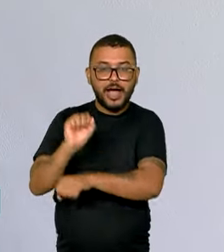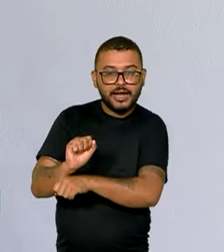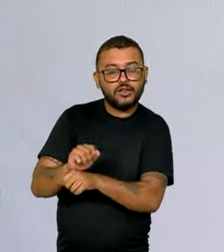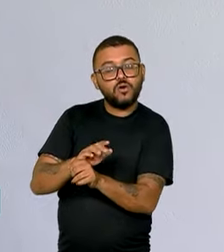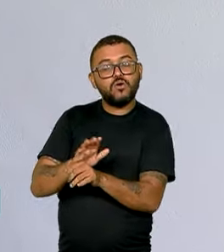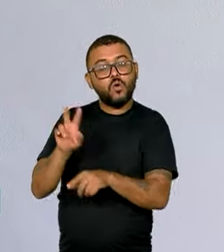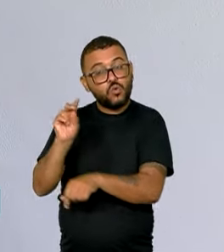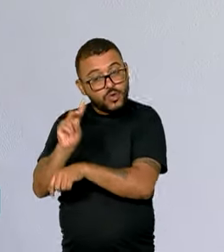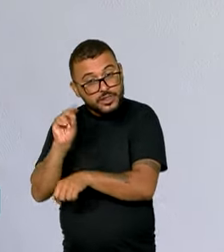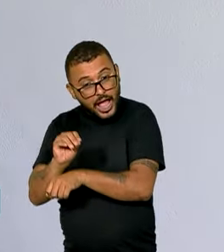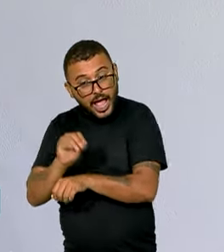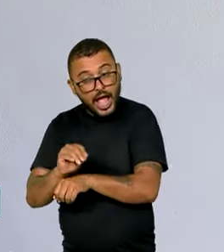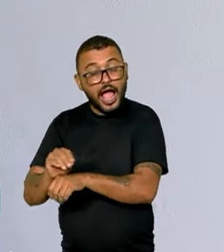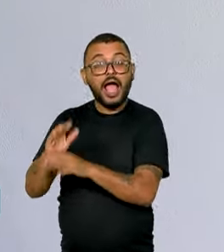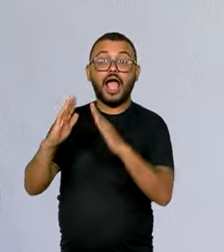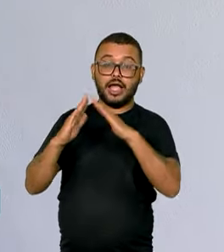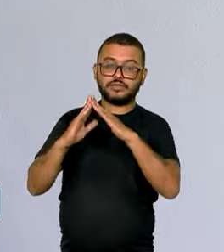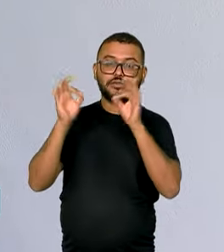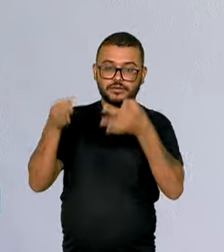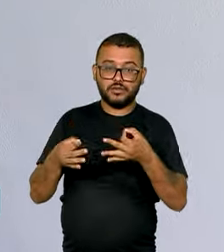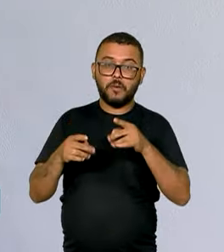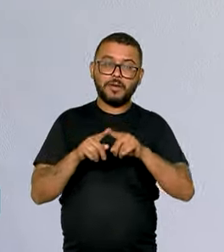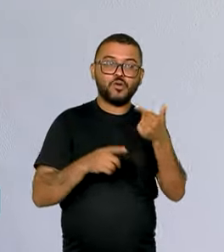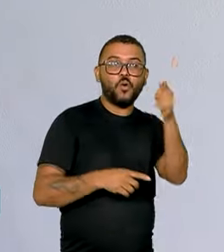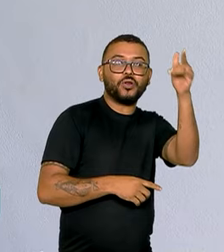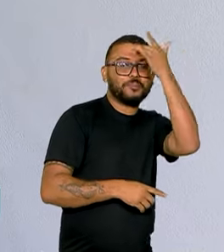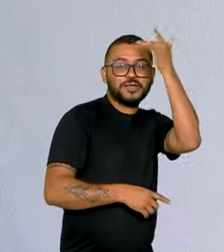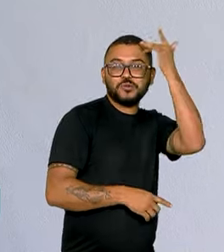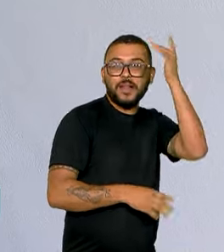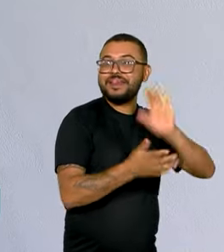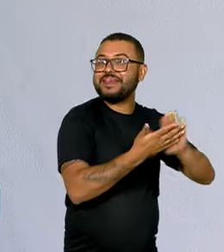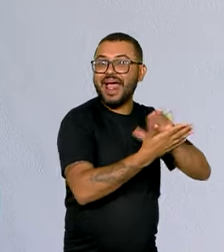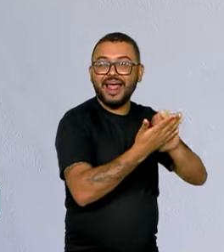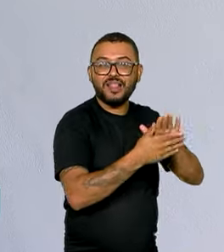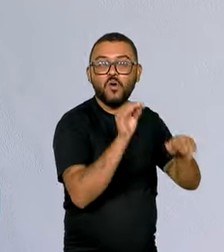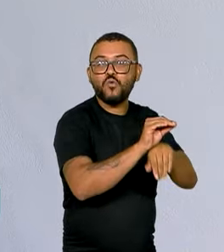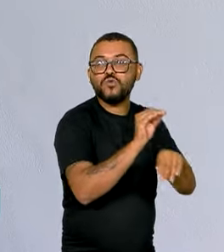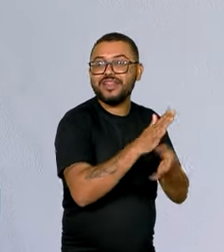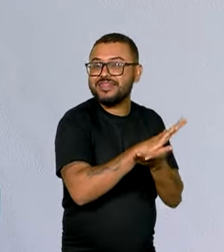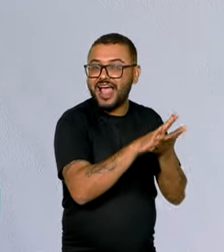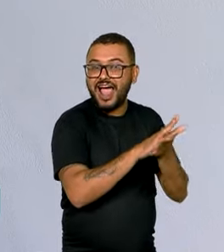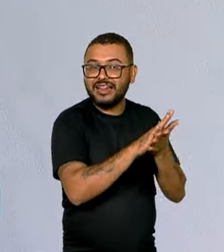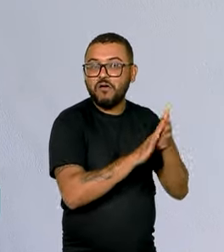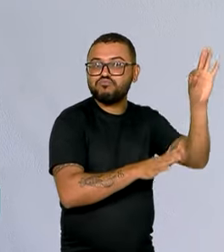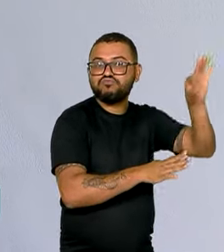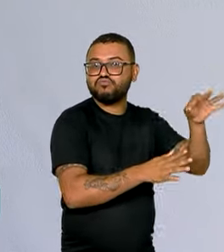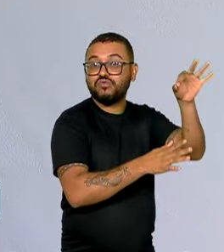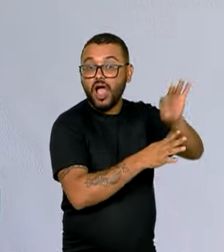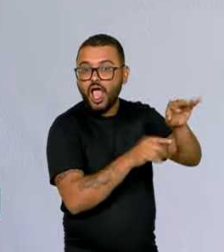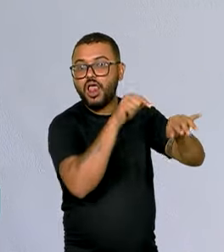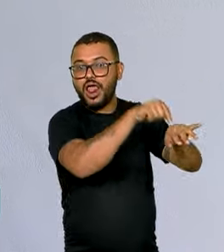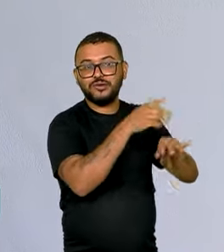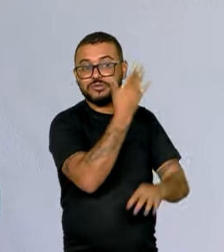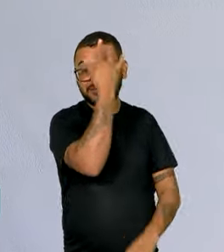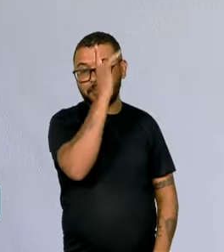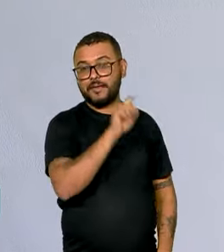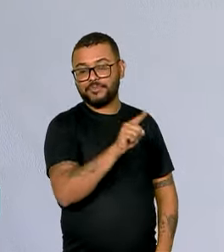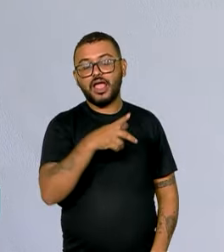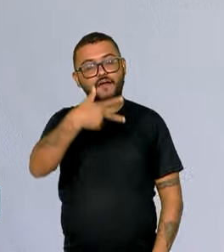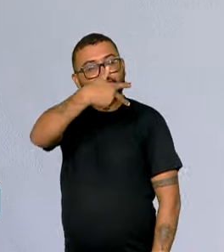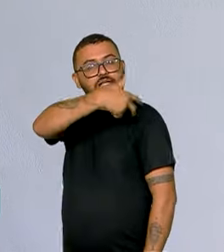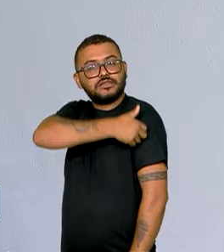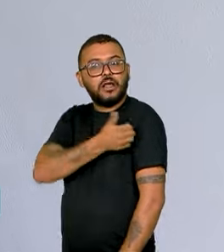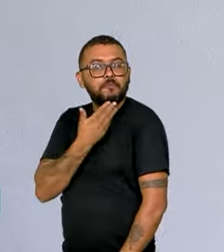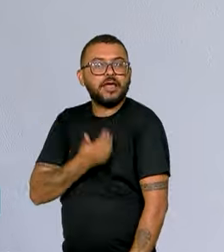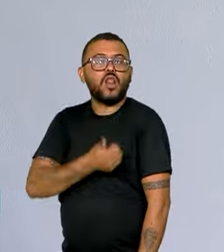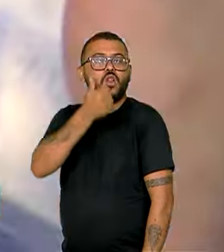cuidar. Mas ainda assim tem as outras pessoas, tem quem não consegue cuidar, tem quem não sabe cuidar. E eu acho que a vacina, ela